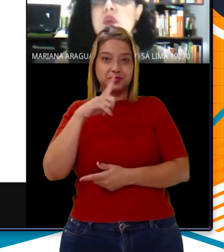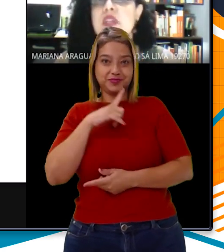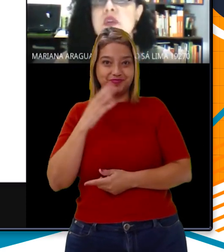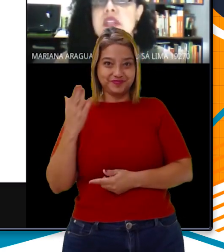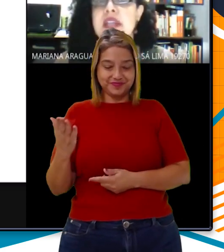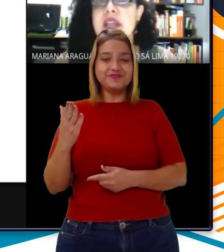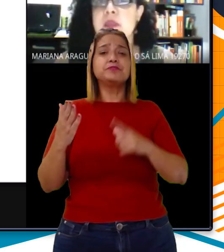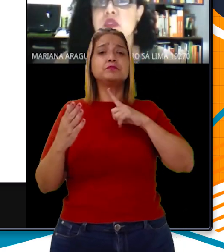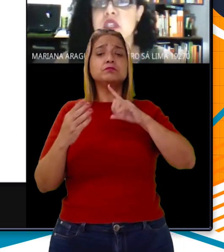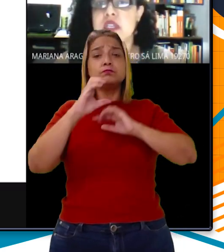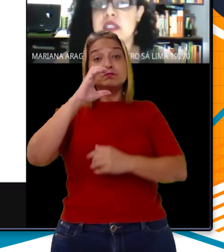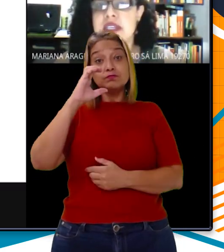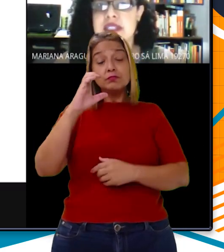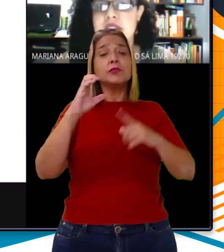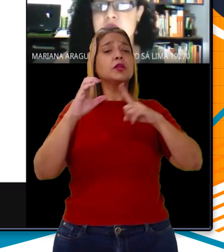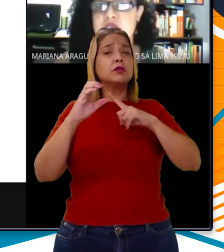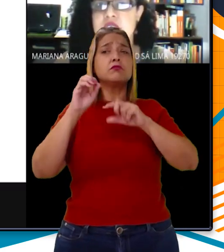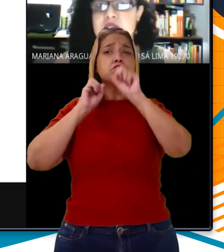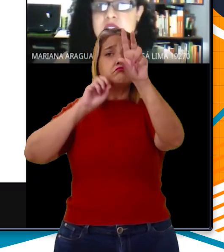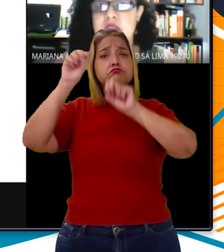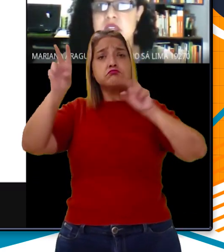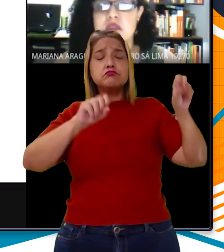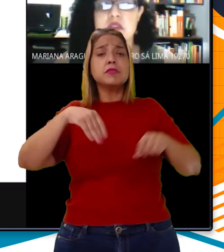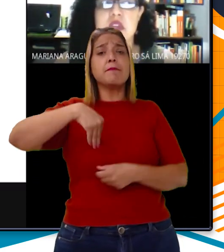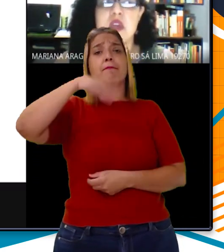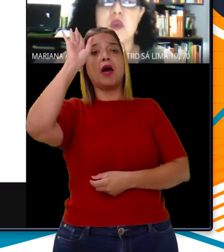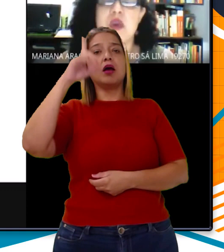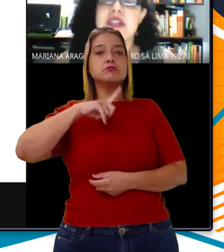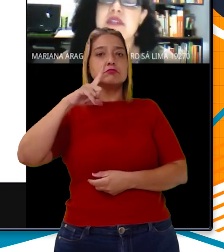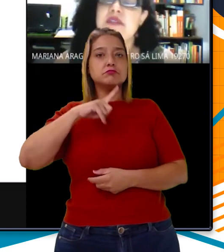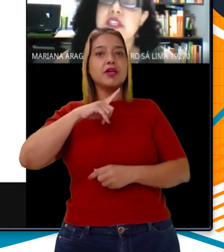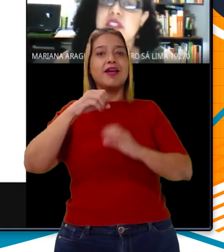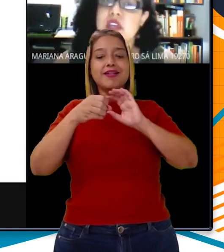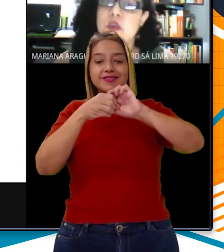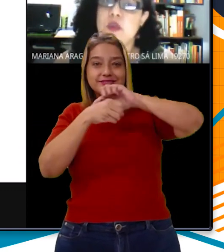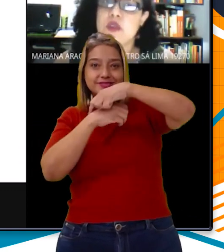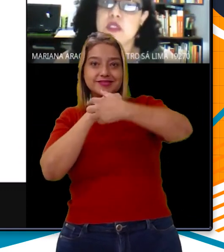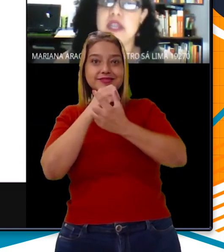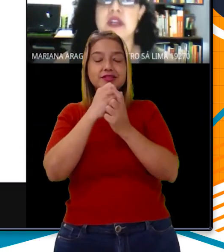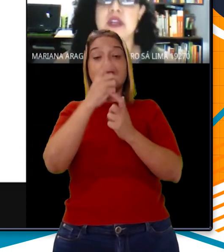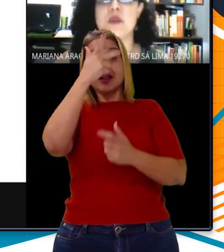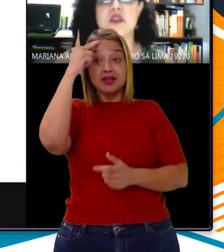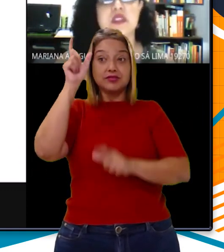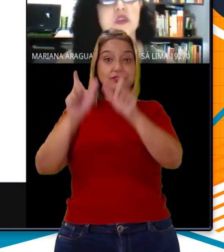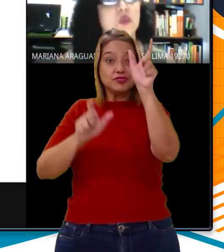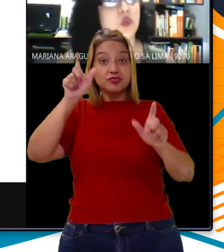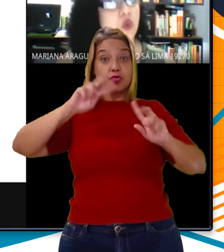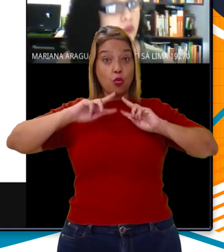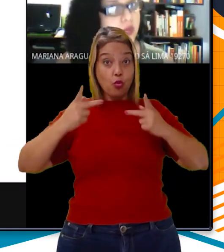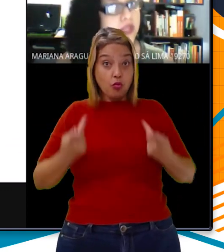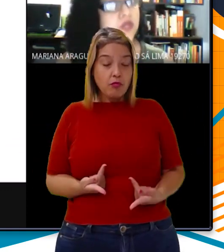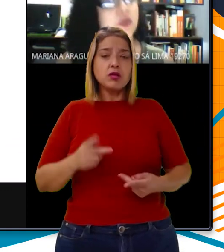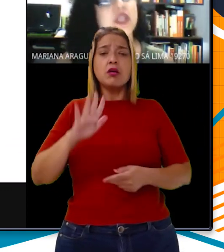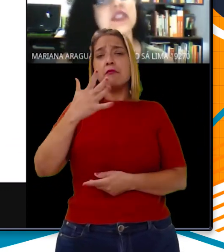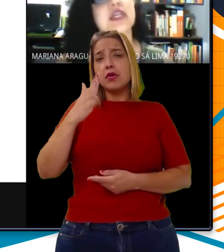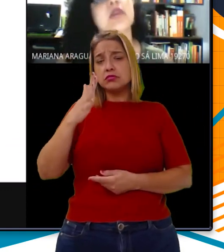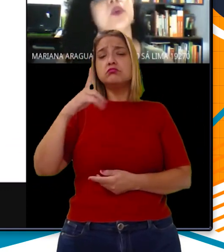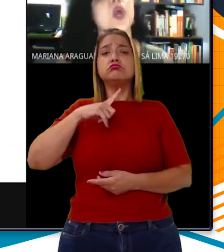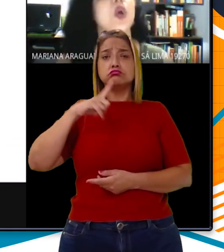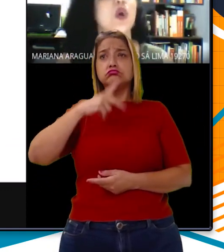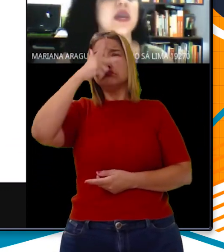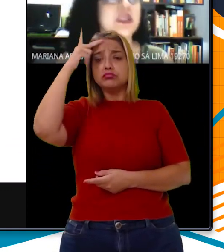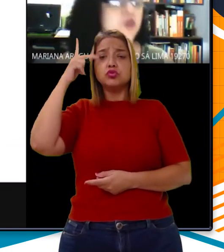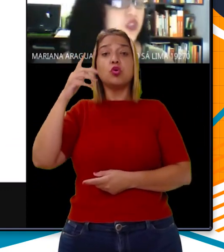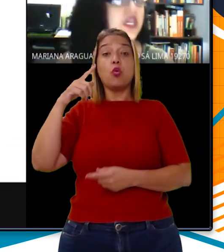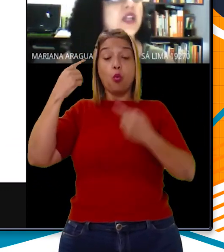carbono é encontrado em abundância nas células dos seres vivos. Quase 25% da composição do corpo humano, por exemplo,